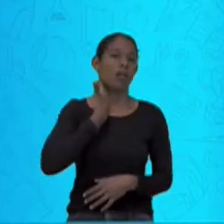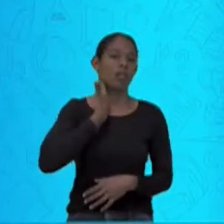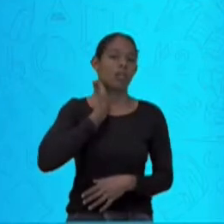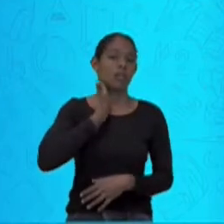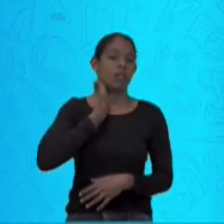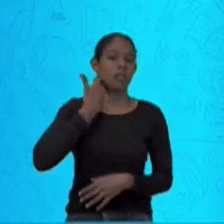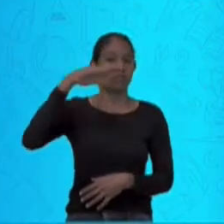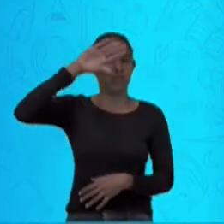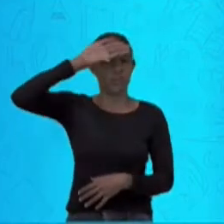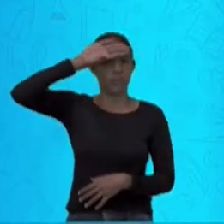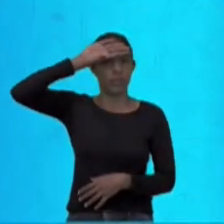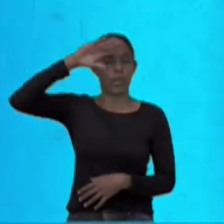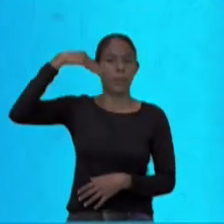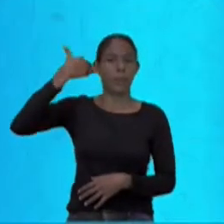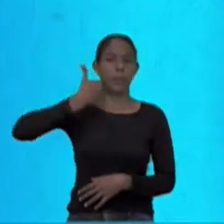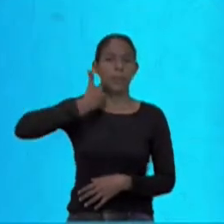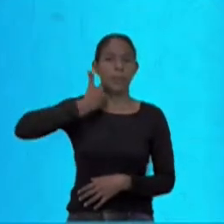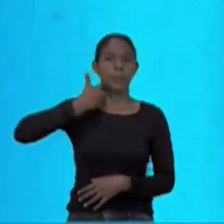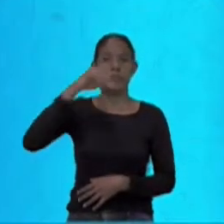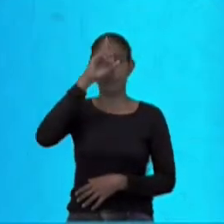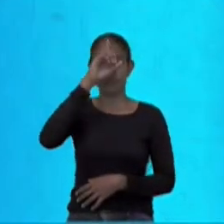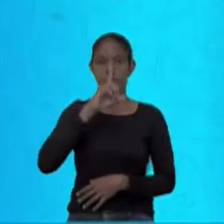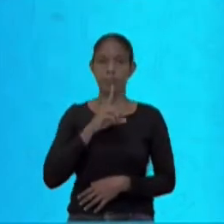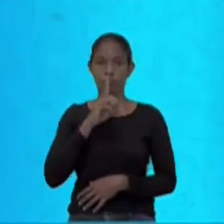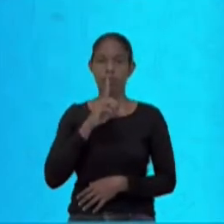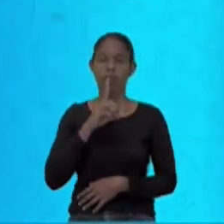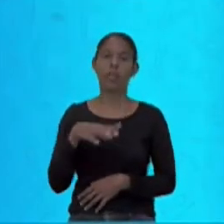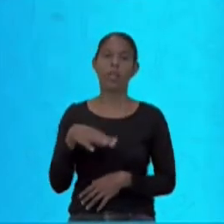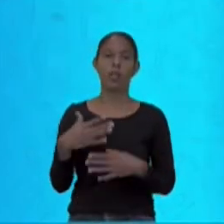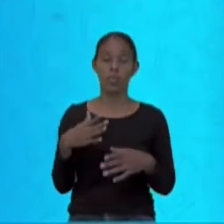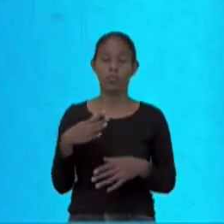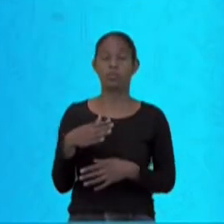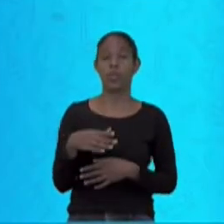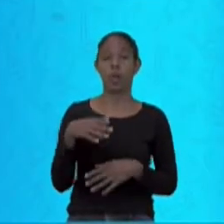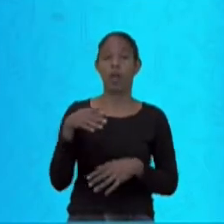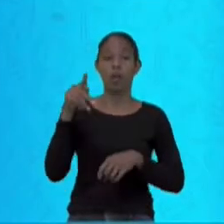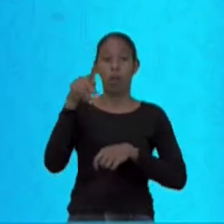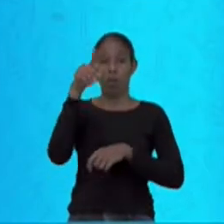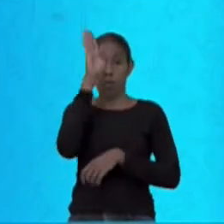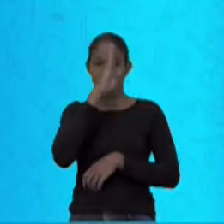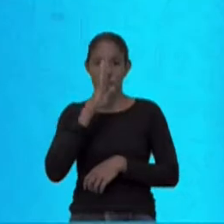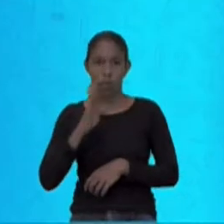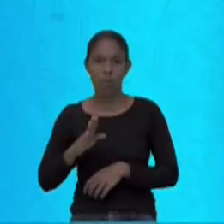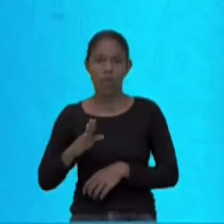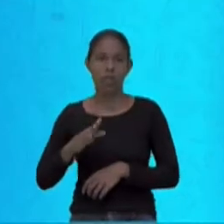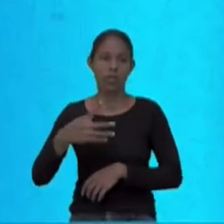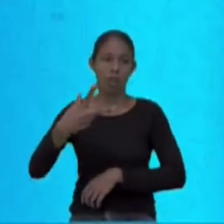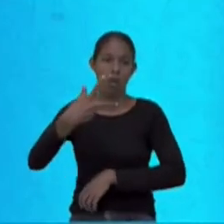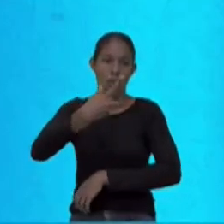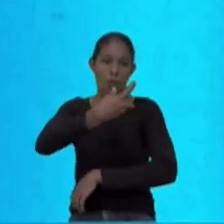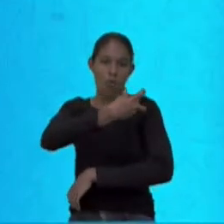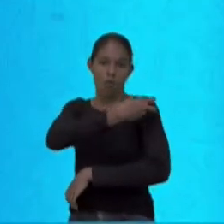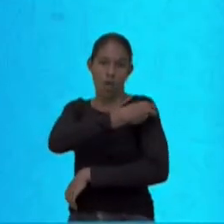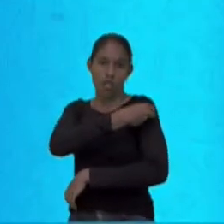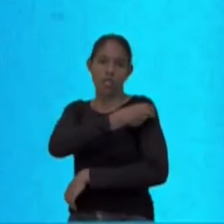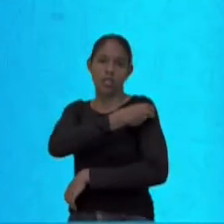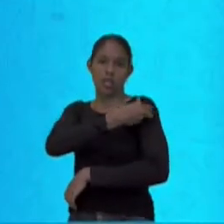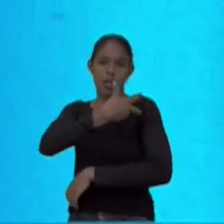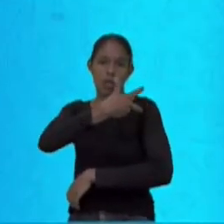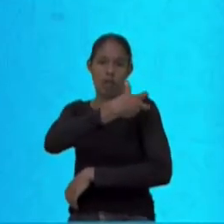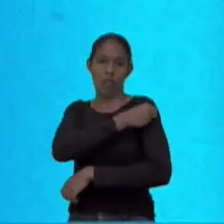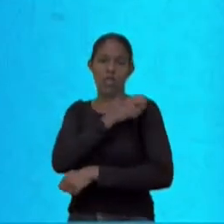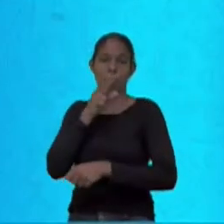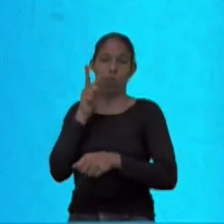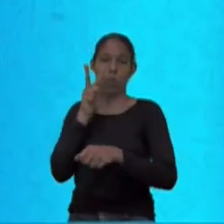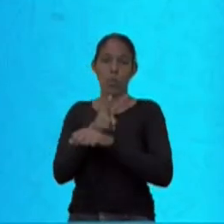de caderneta vacinal a vacina contra a febre amarela aos nove meses de idade. É dose única. Não